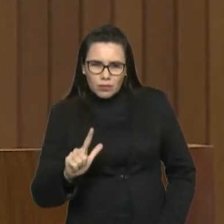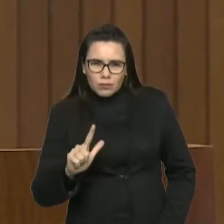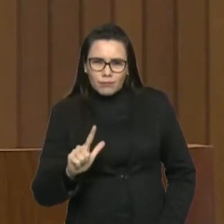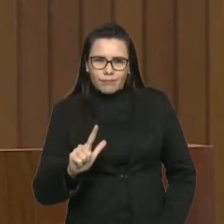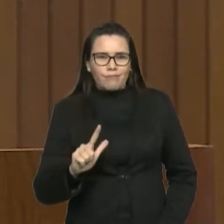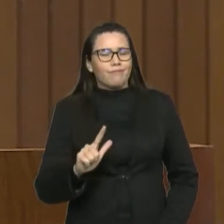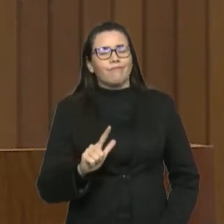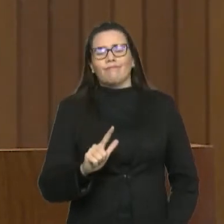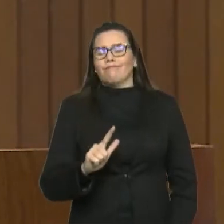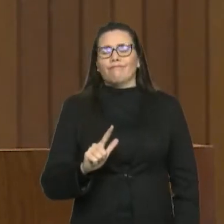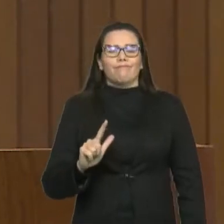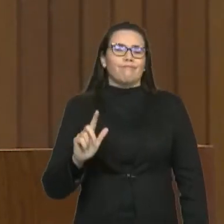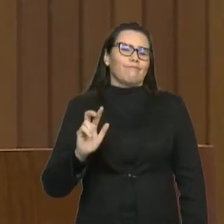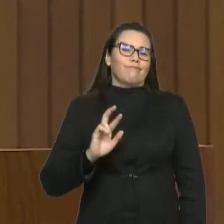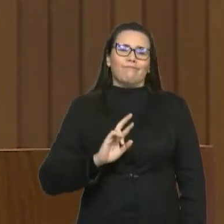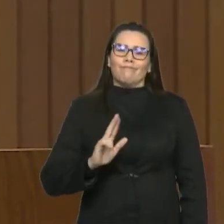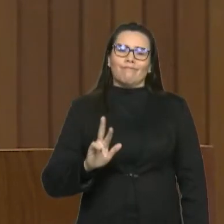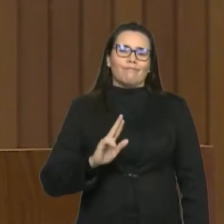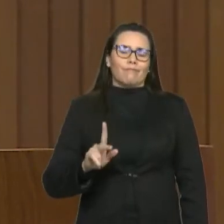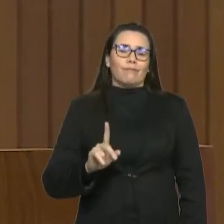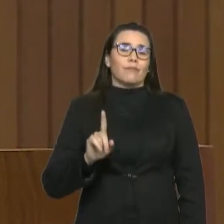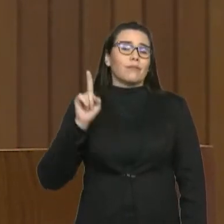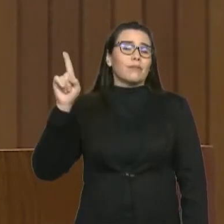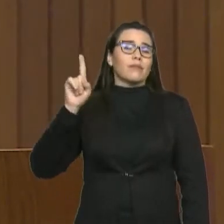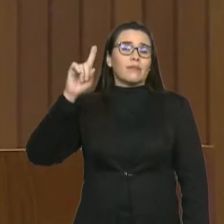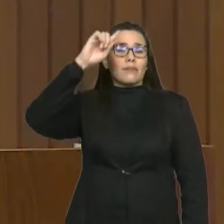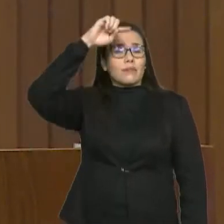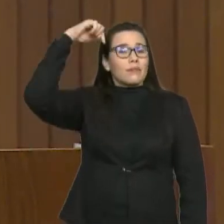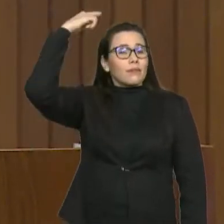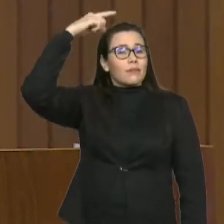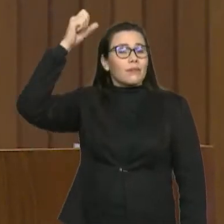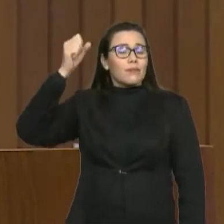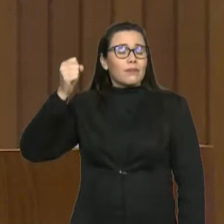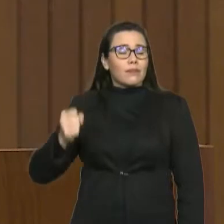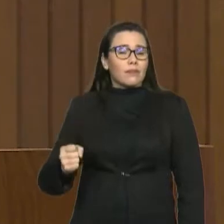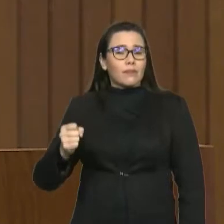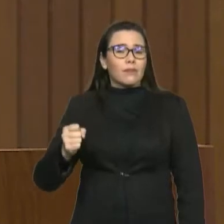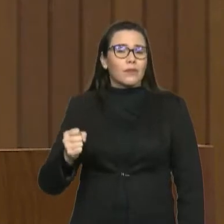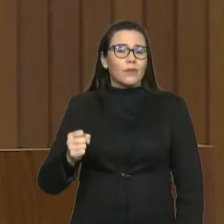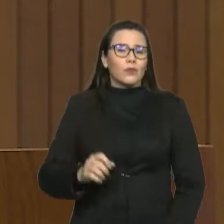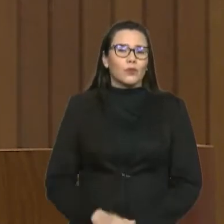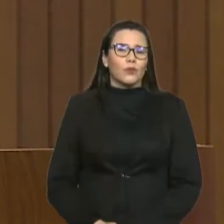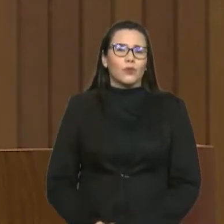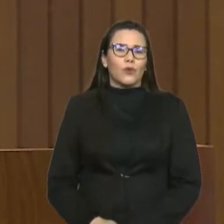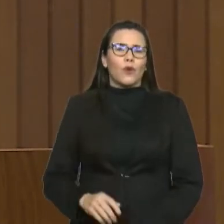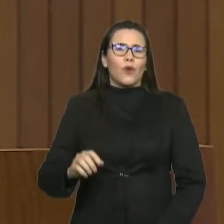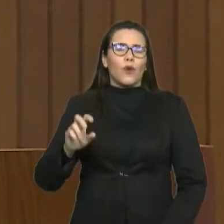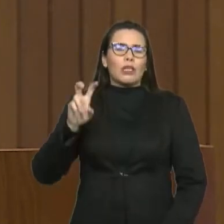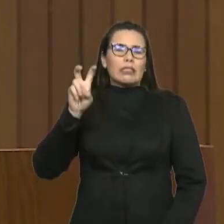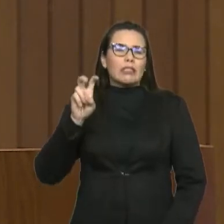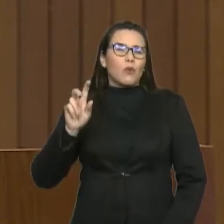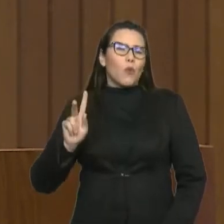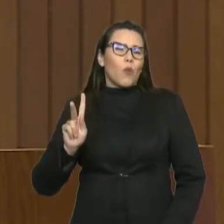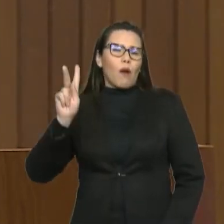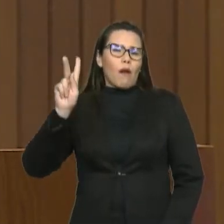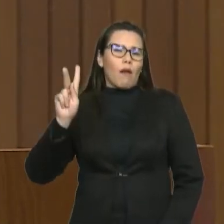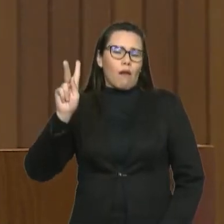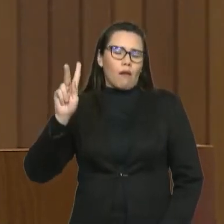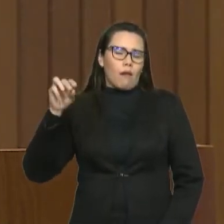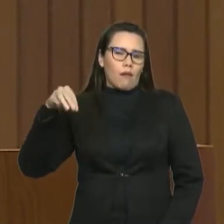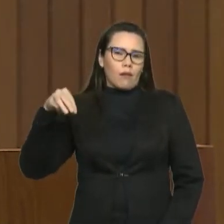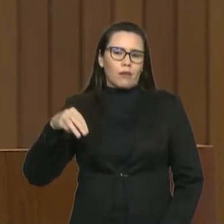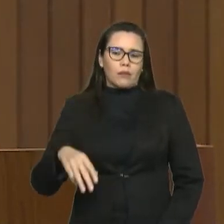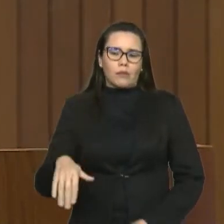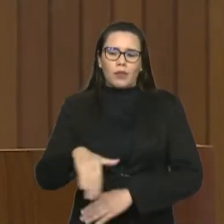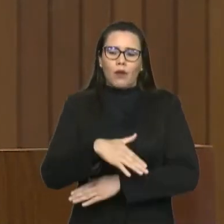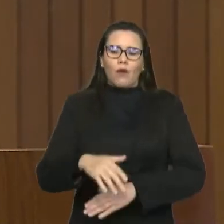quilômetro 5, em São José de Ribamar. Então, como é que fica a situação de quem mora na cidade operária, cidade olímpica, quem mora no